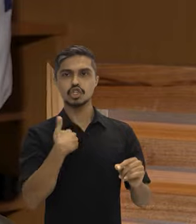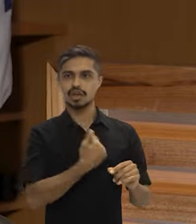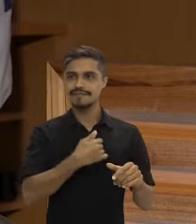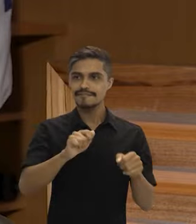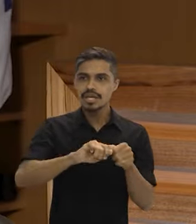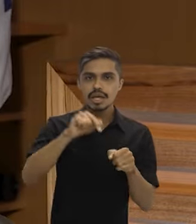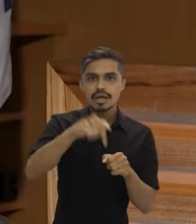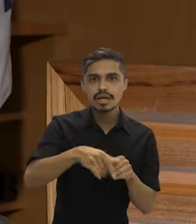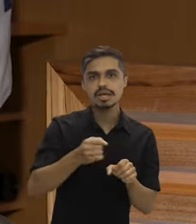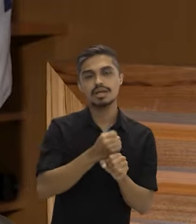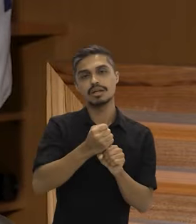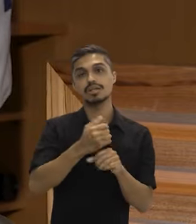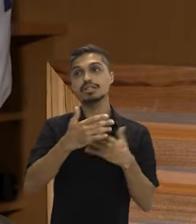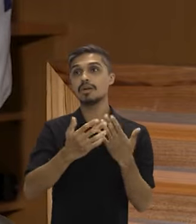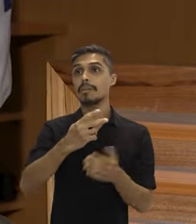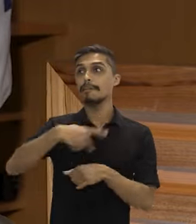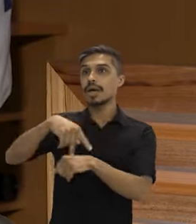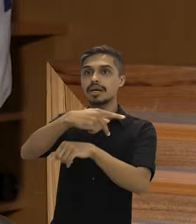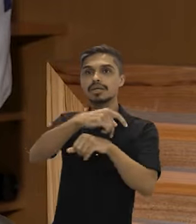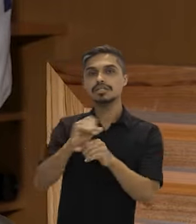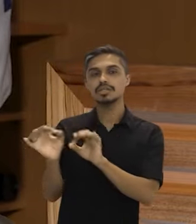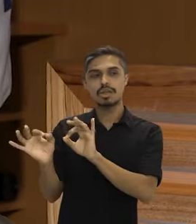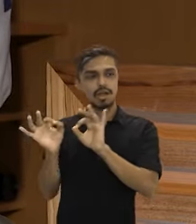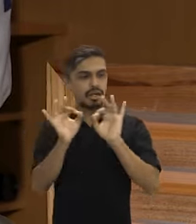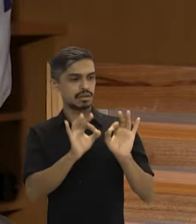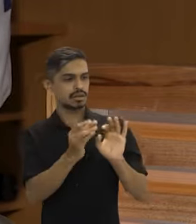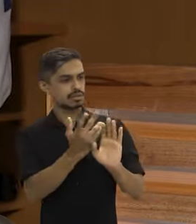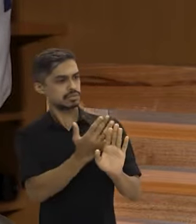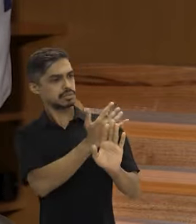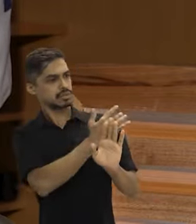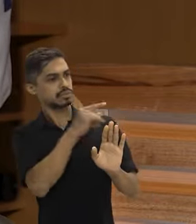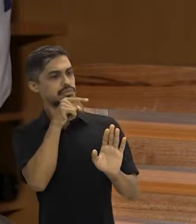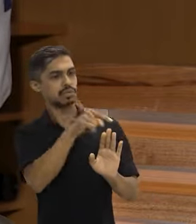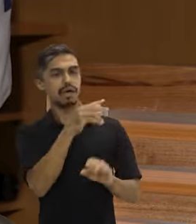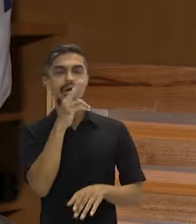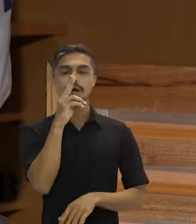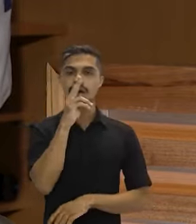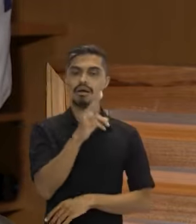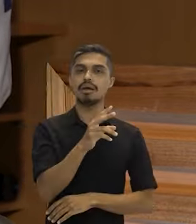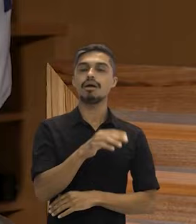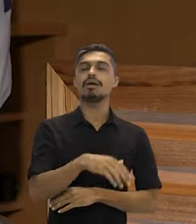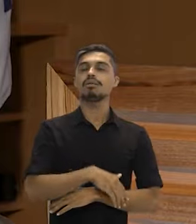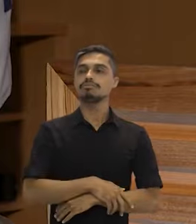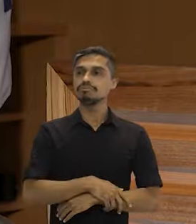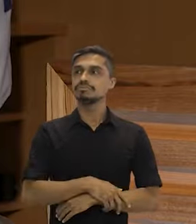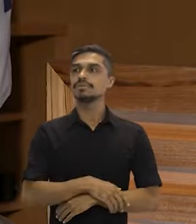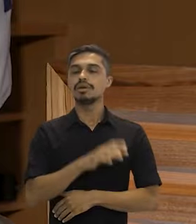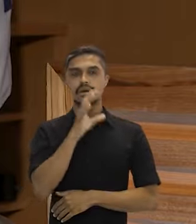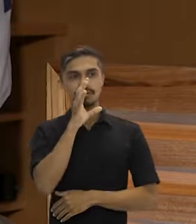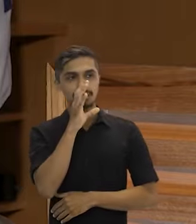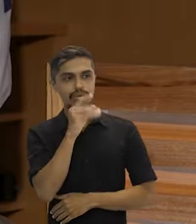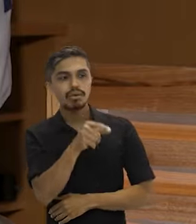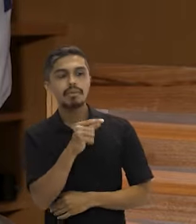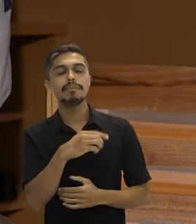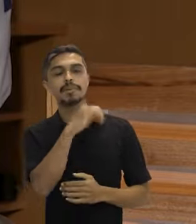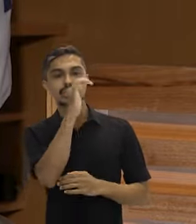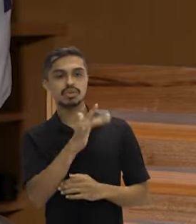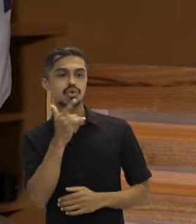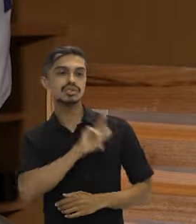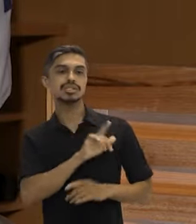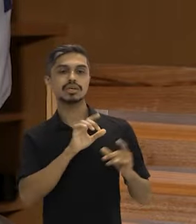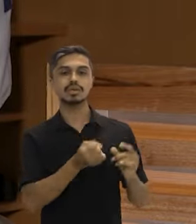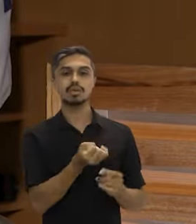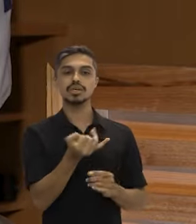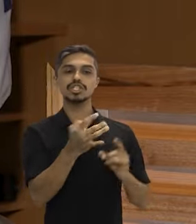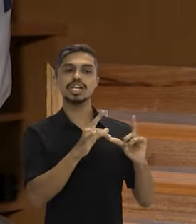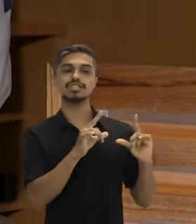fizemos esse ano, os países olham o passado e falam bom, o Brasil reduziu em tanto desmatamento. Então,